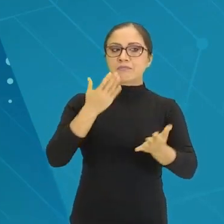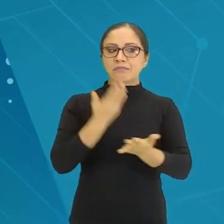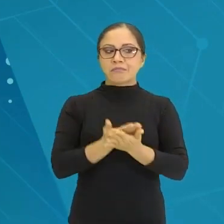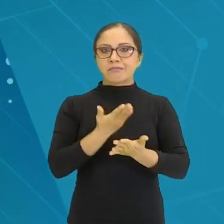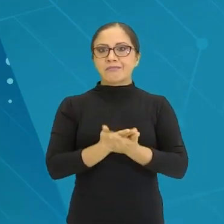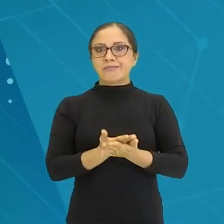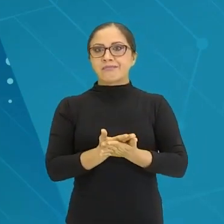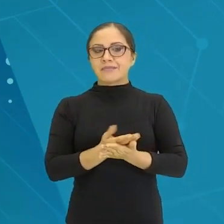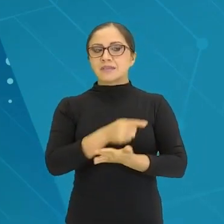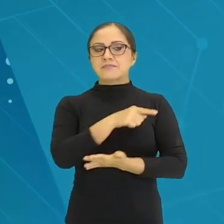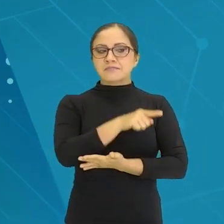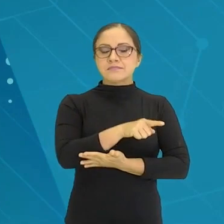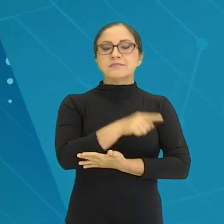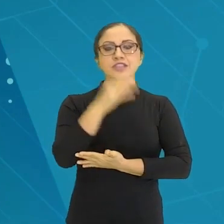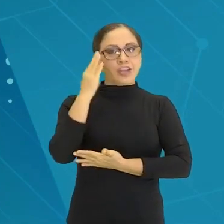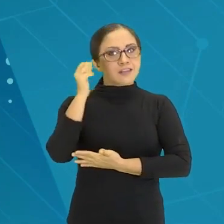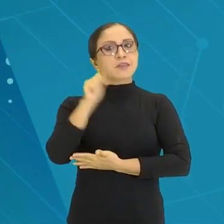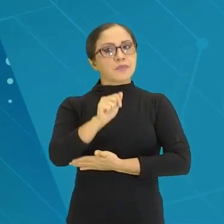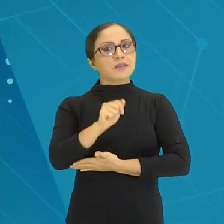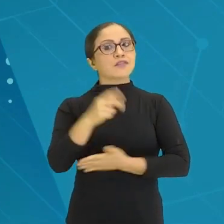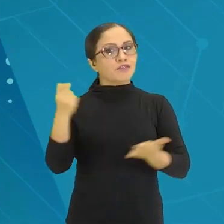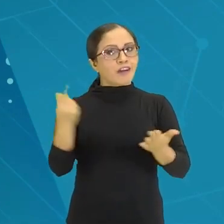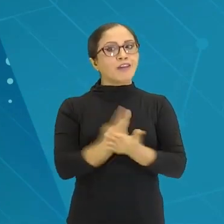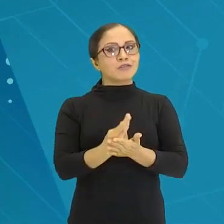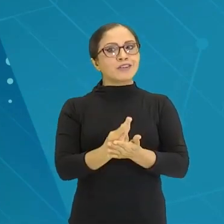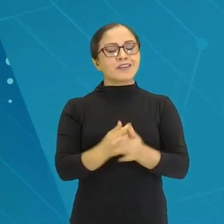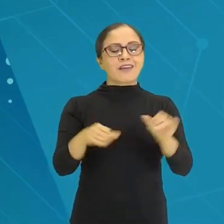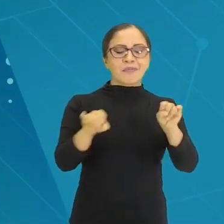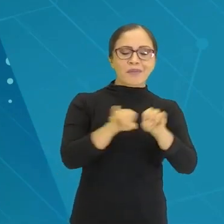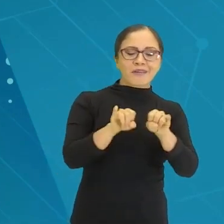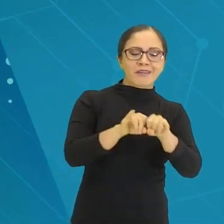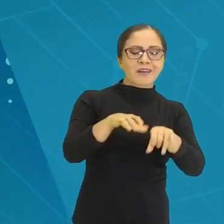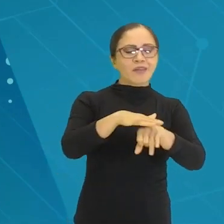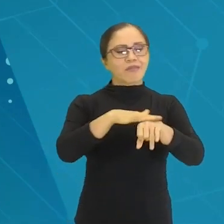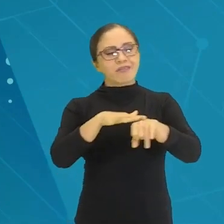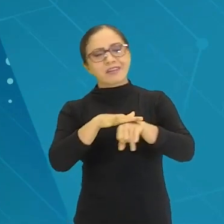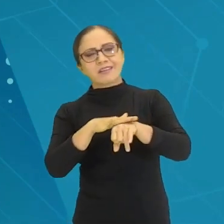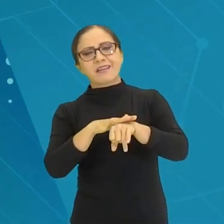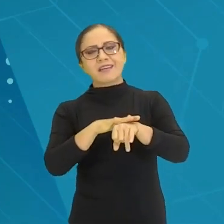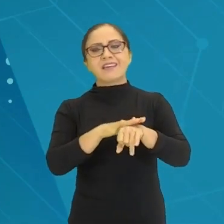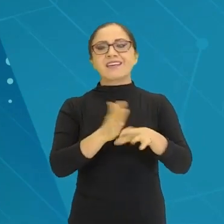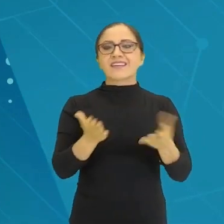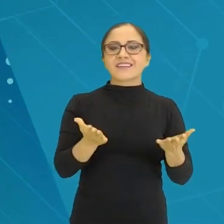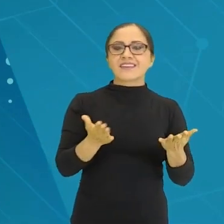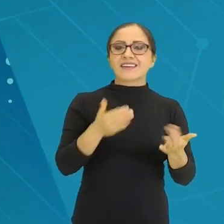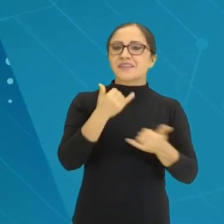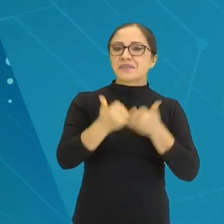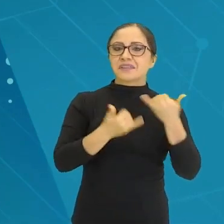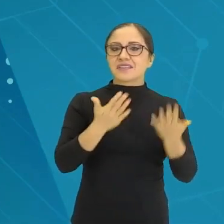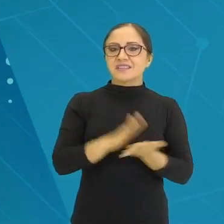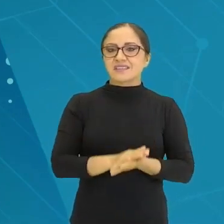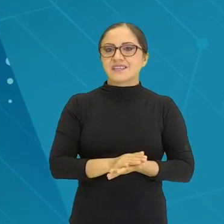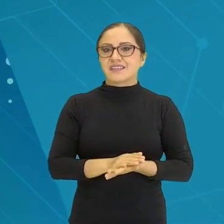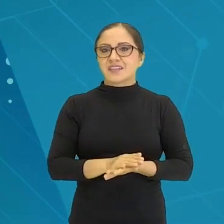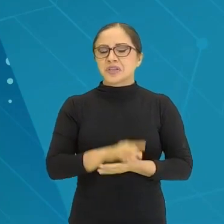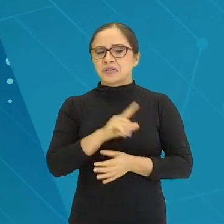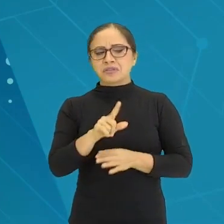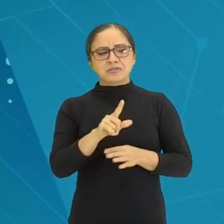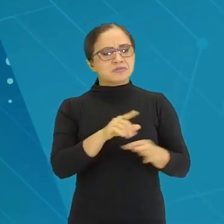que vai rolar essa abobrinha. Que vai rolar essas conversas, vão rolar as brincadeiras. A gente não tá lidando com